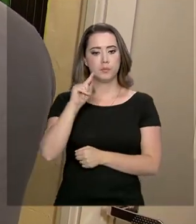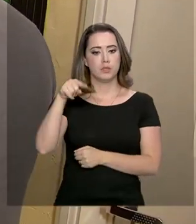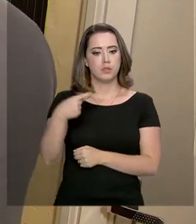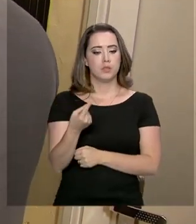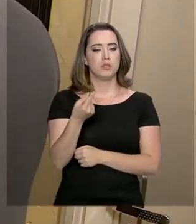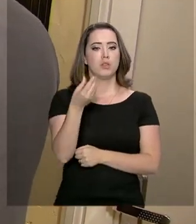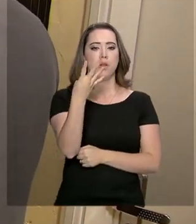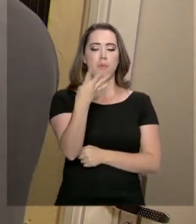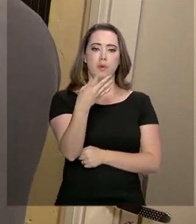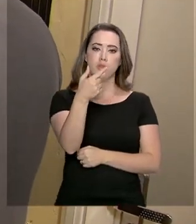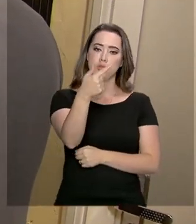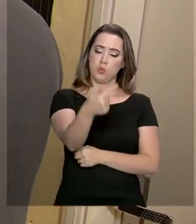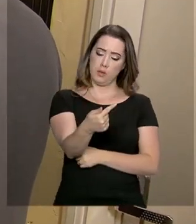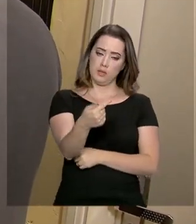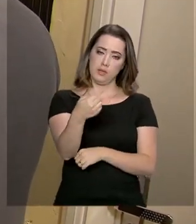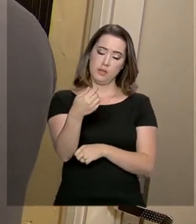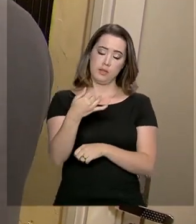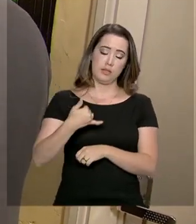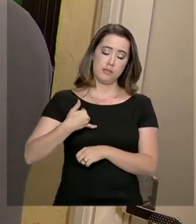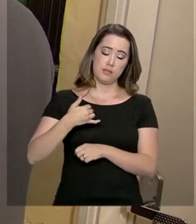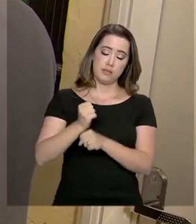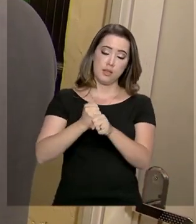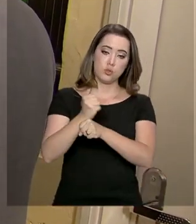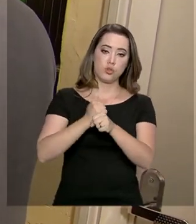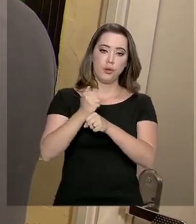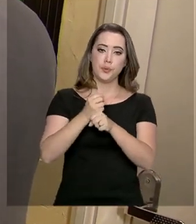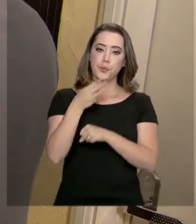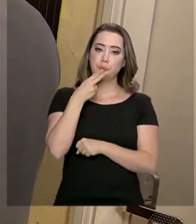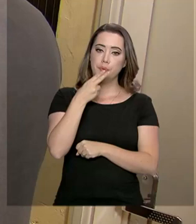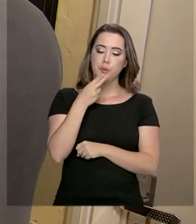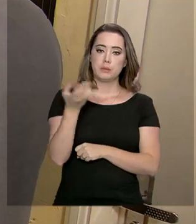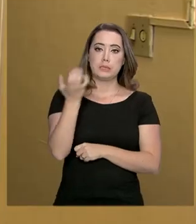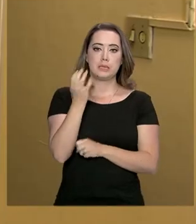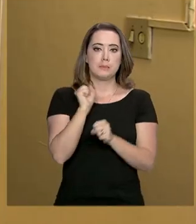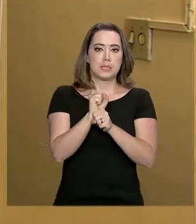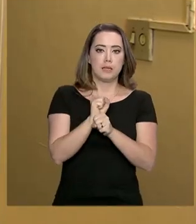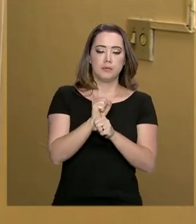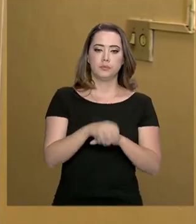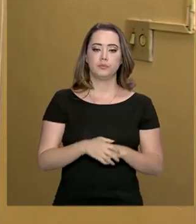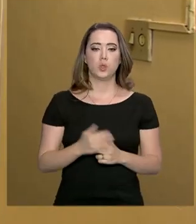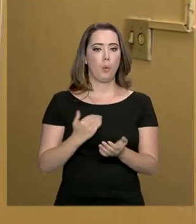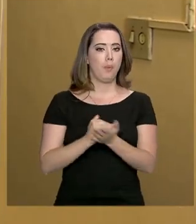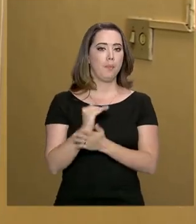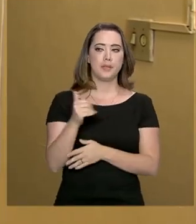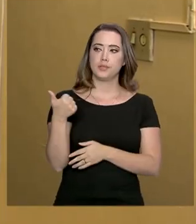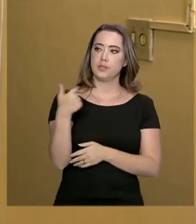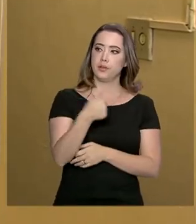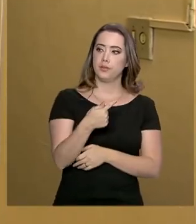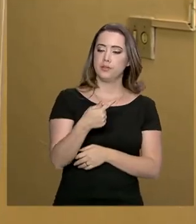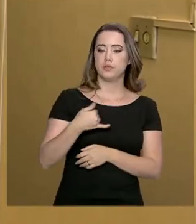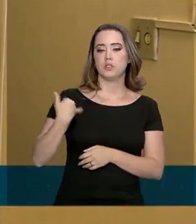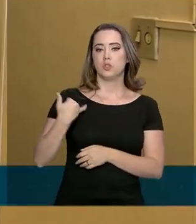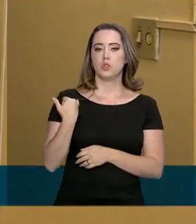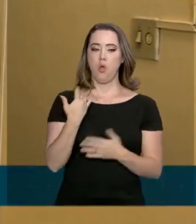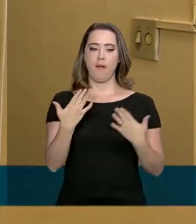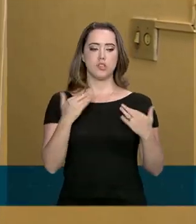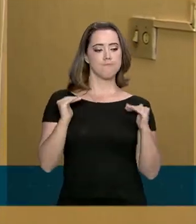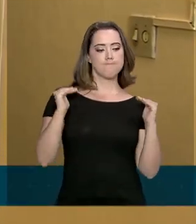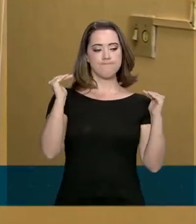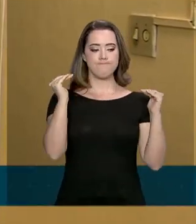47 anos de tabagismo, ele decidiu parar de fumar. Comecei com 17 anos para ser mais homem do que os outros meninos.